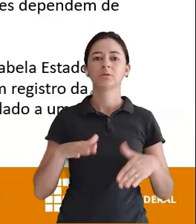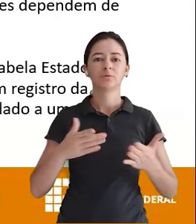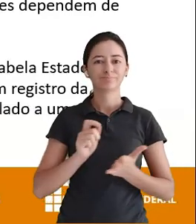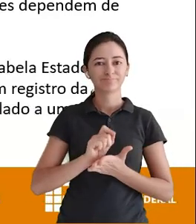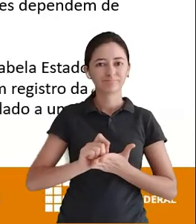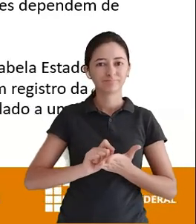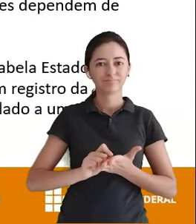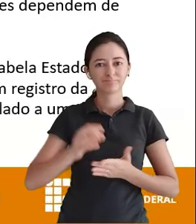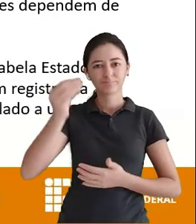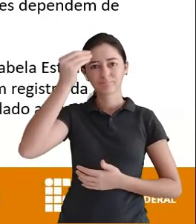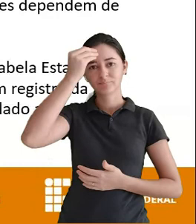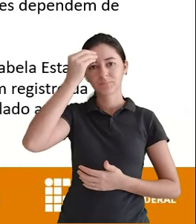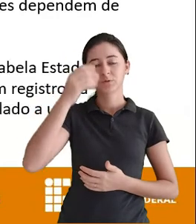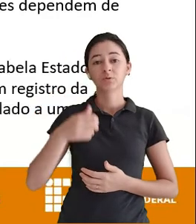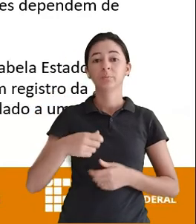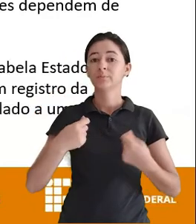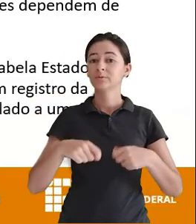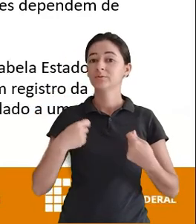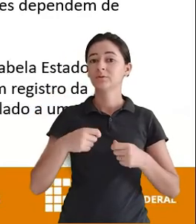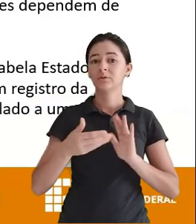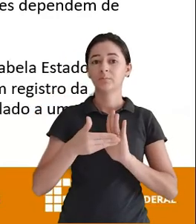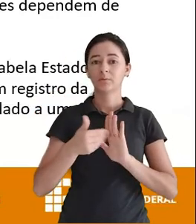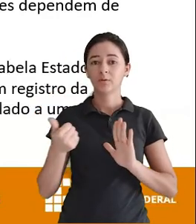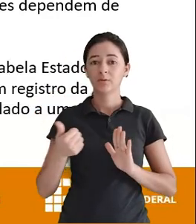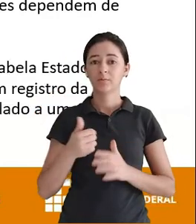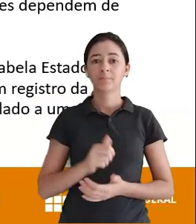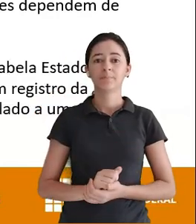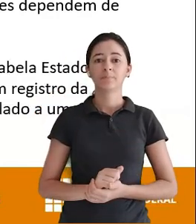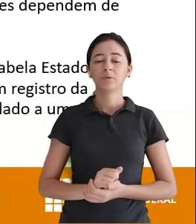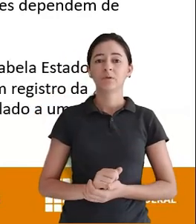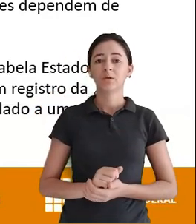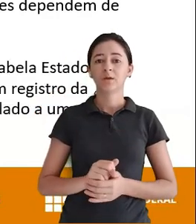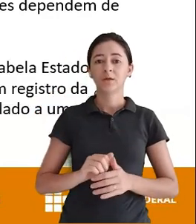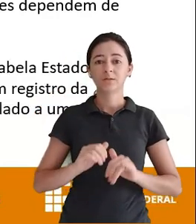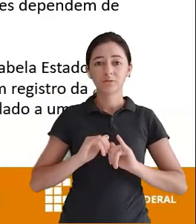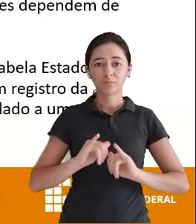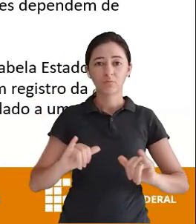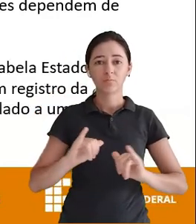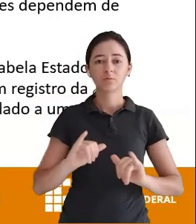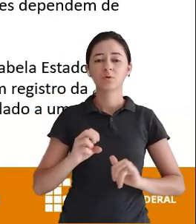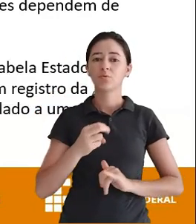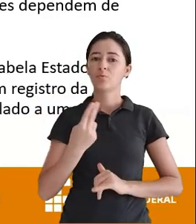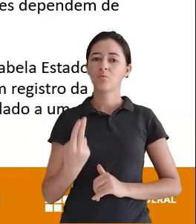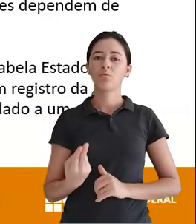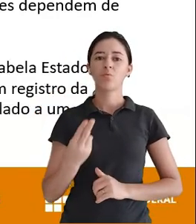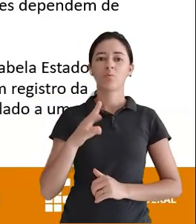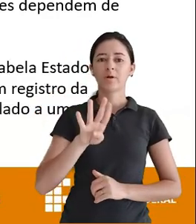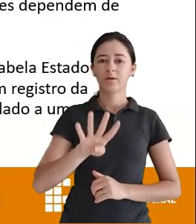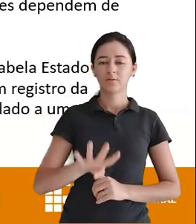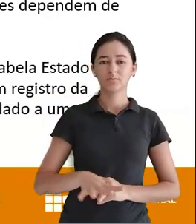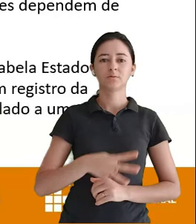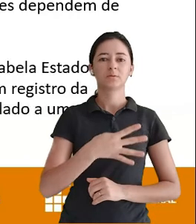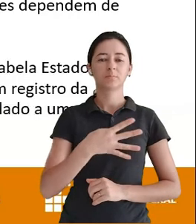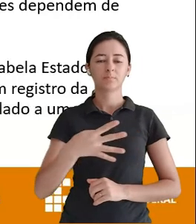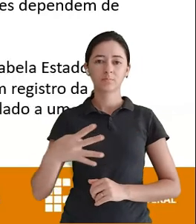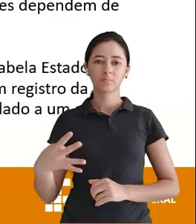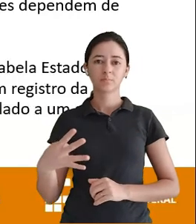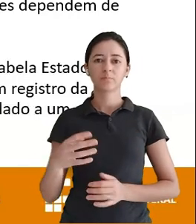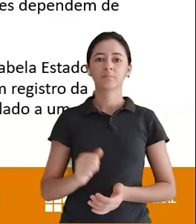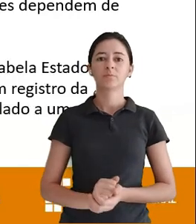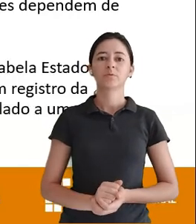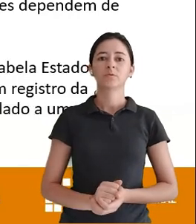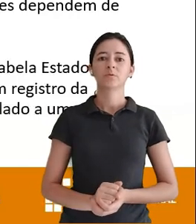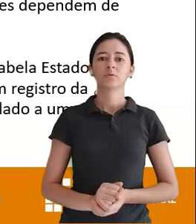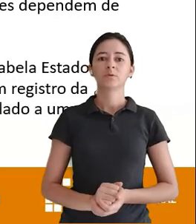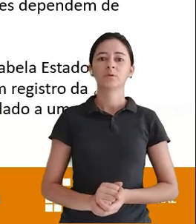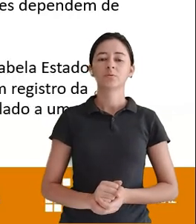Logo Anotem Eu preciso Apagar Primeiro Os registros Ou a tabela Eu